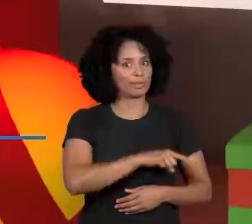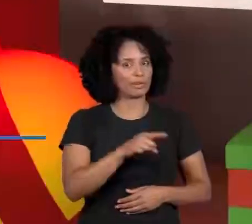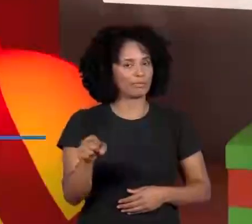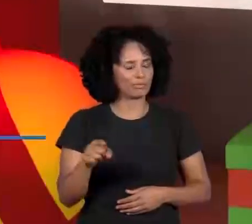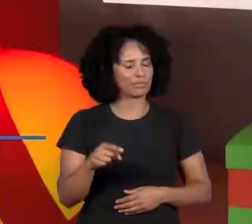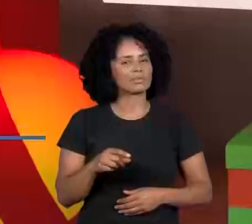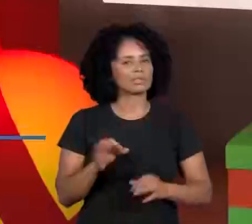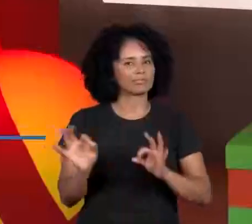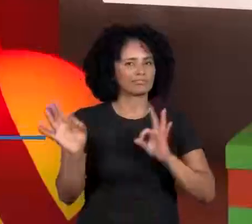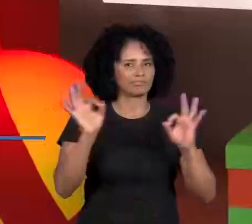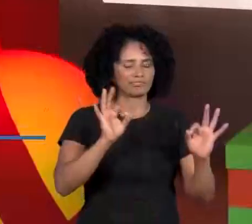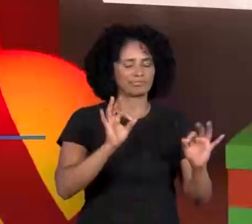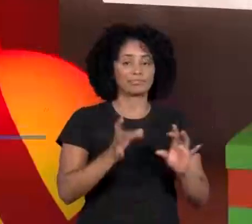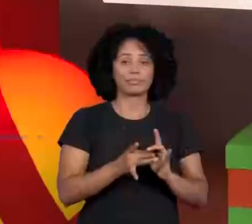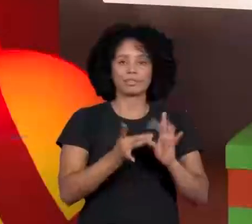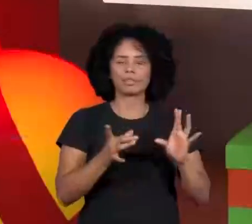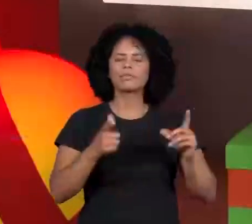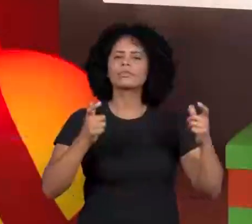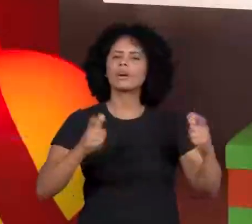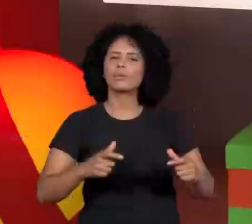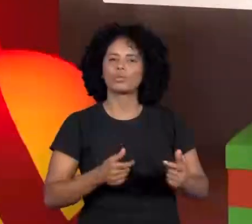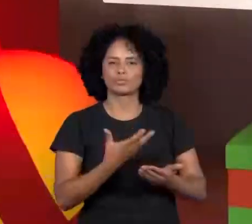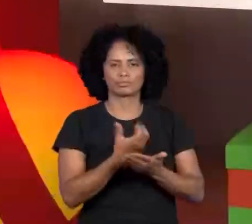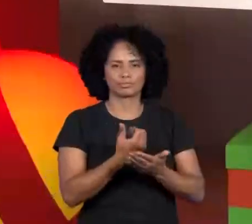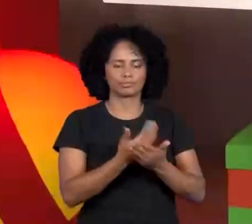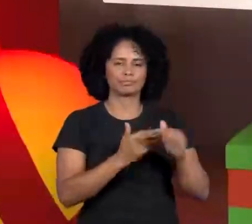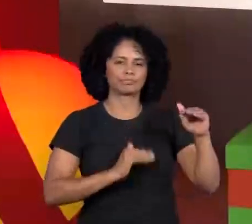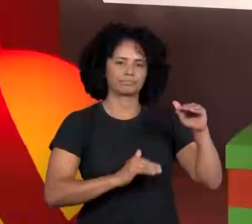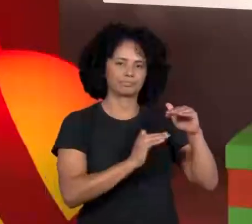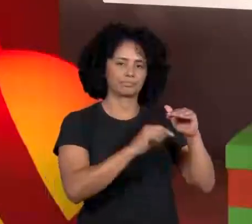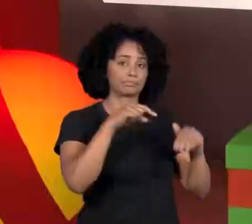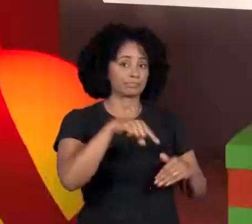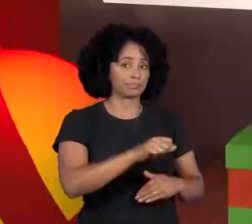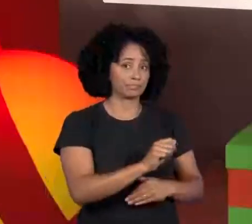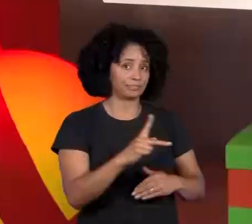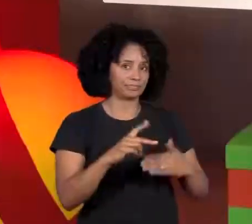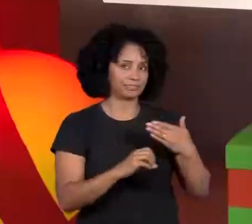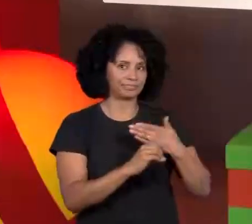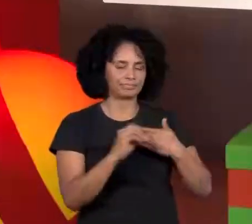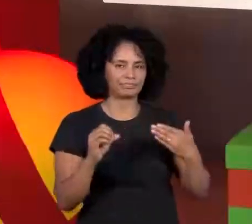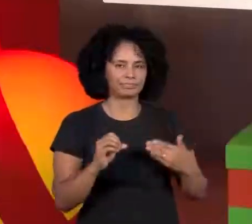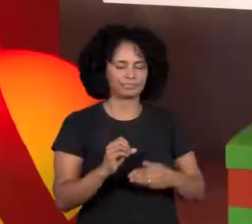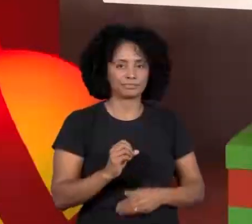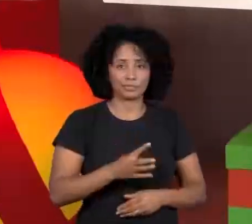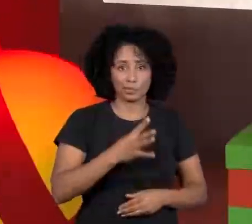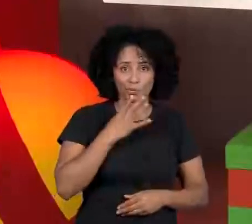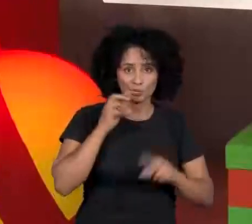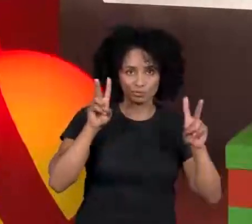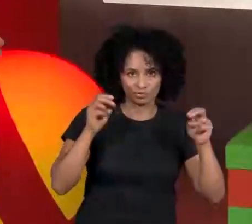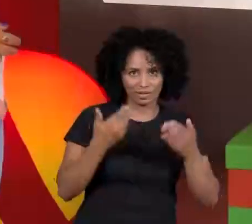fica disponível no repositório do aplicativo do Centro de Mídias. Vamos conhecer o título da aula de hoje?